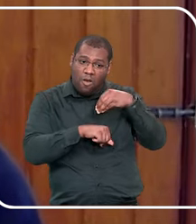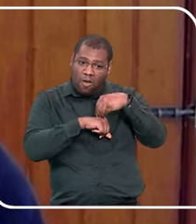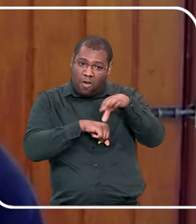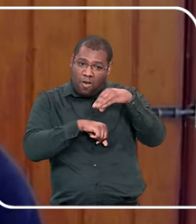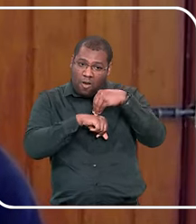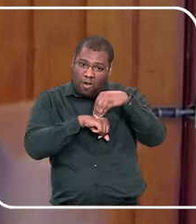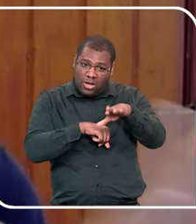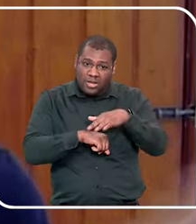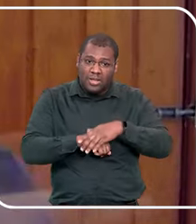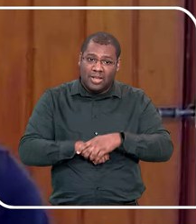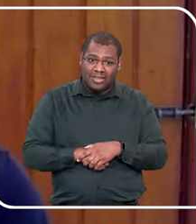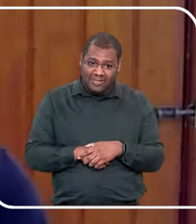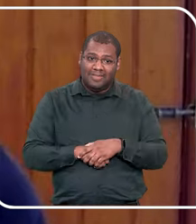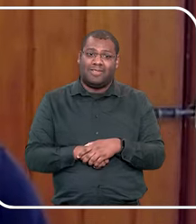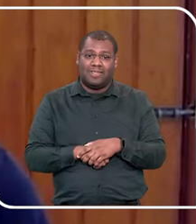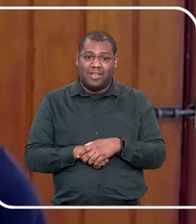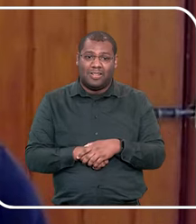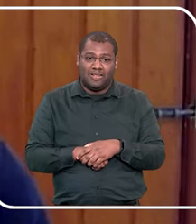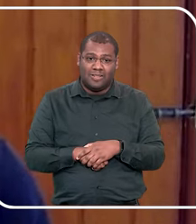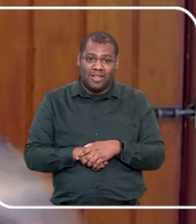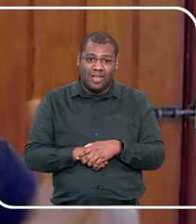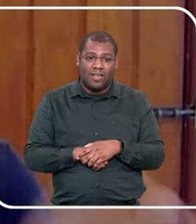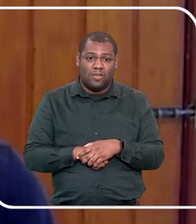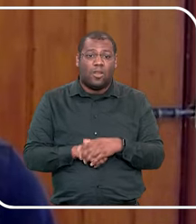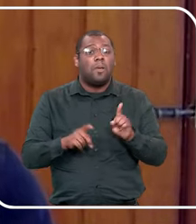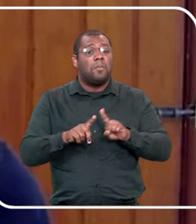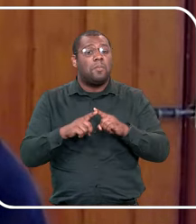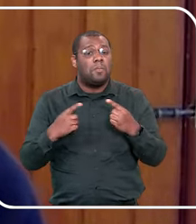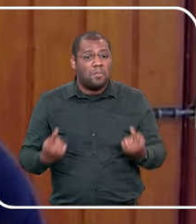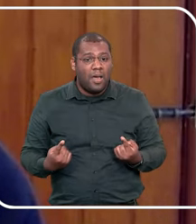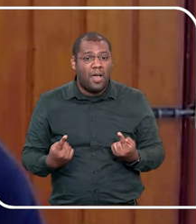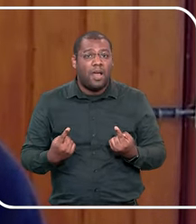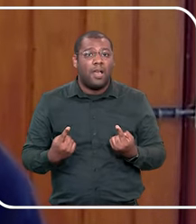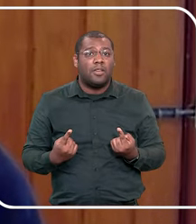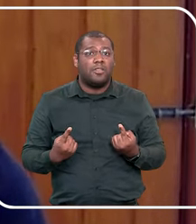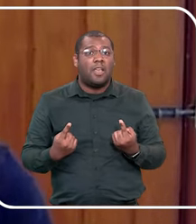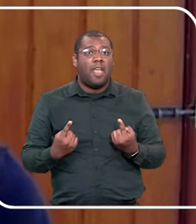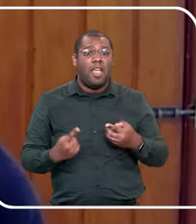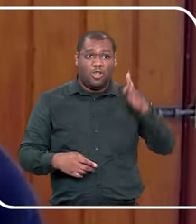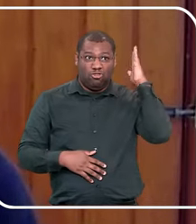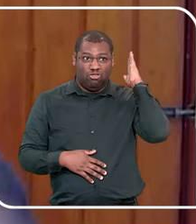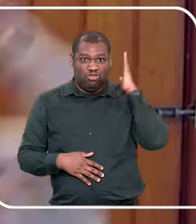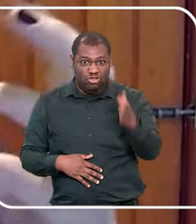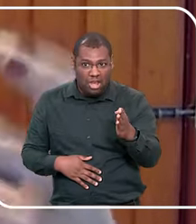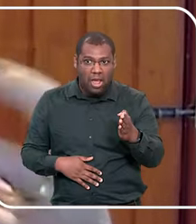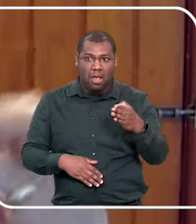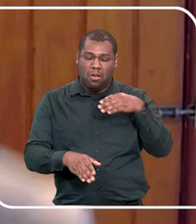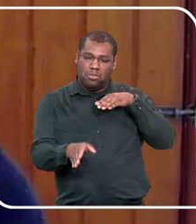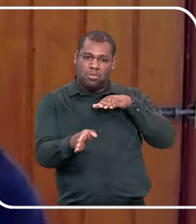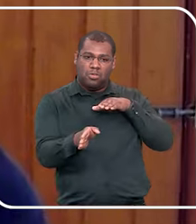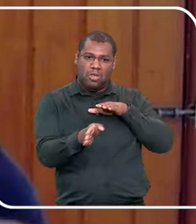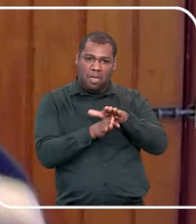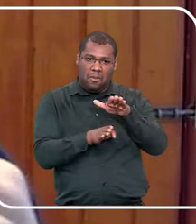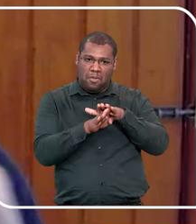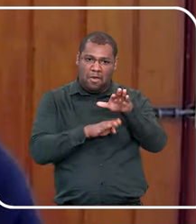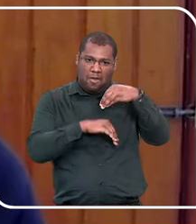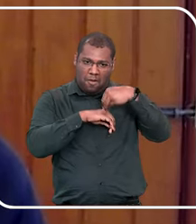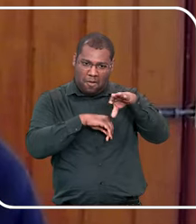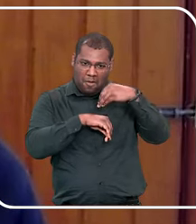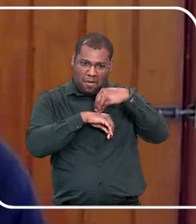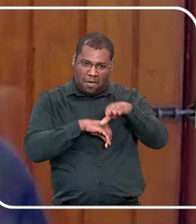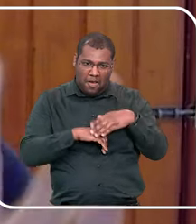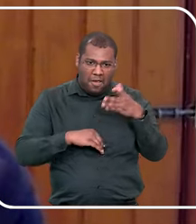educação sexual, olha, filho, hoje nós vamos aprender como é que o seu corpo é seu e que é seu, você tem que tomar posse dele